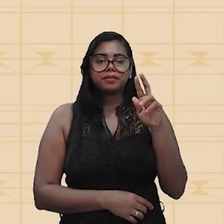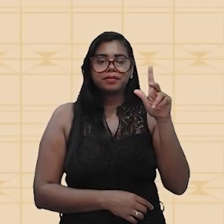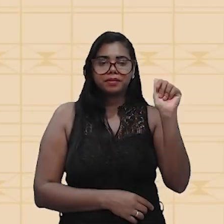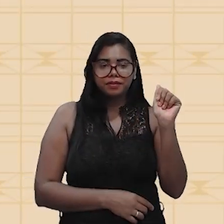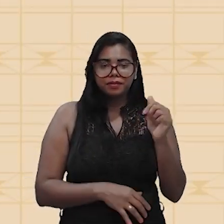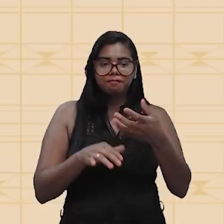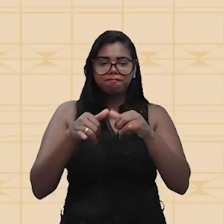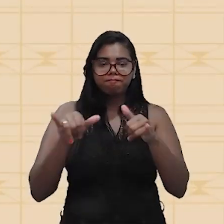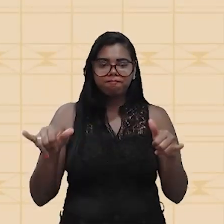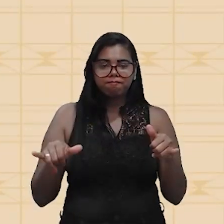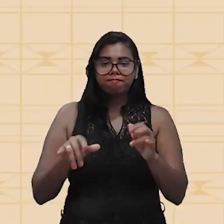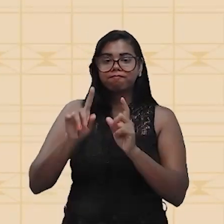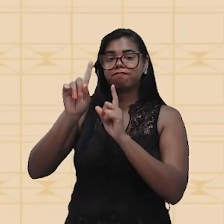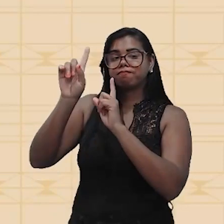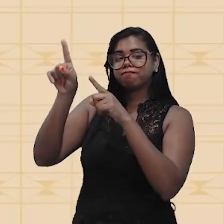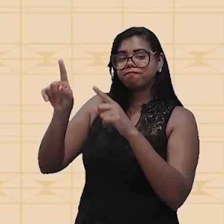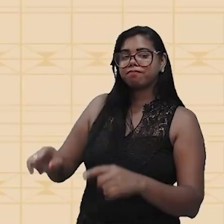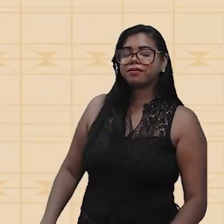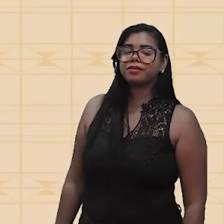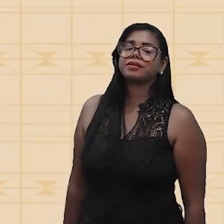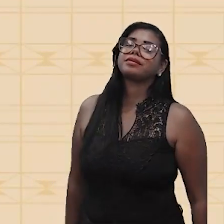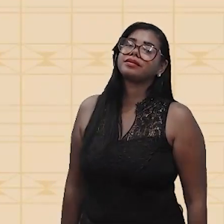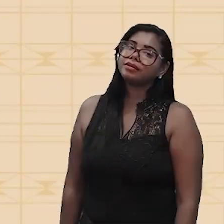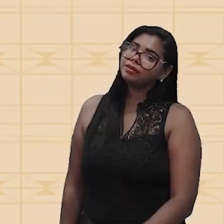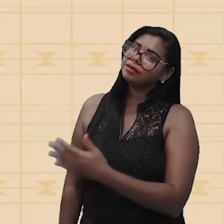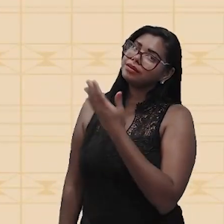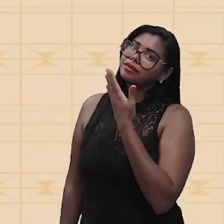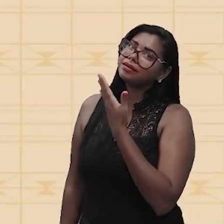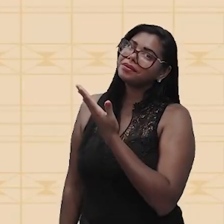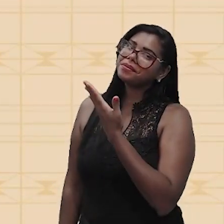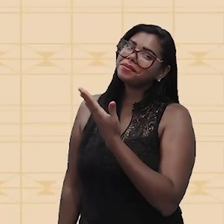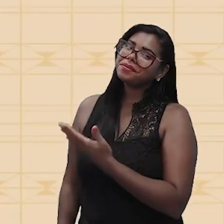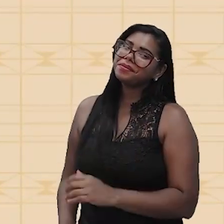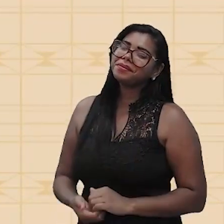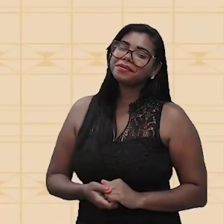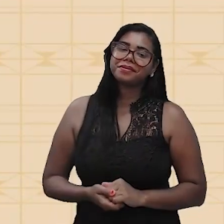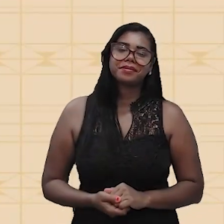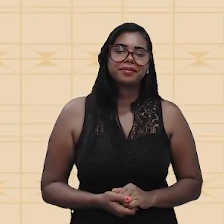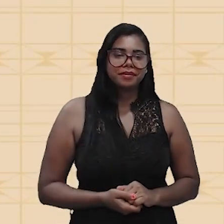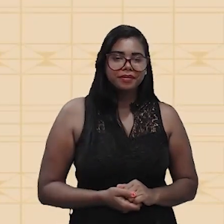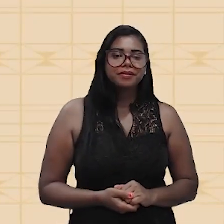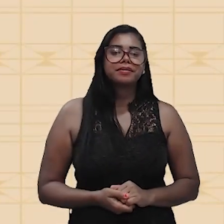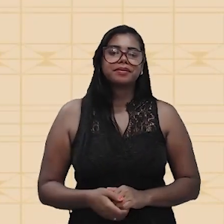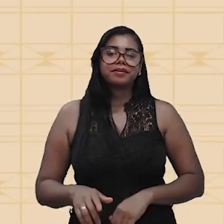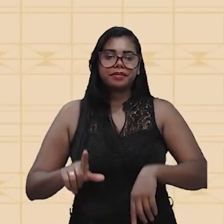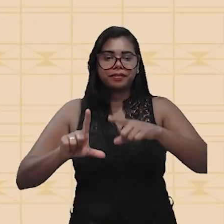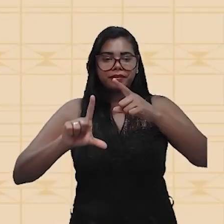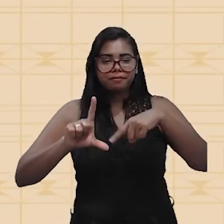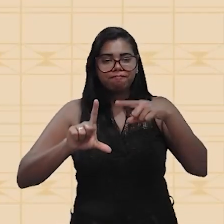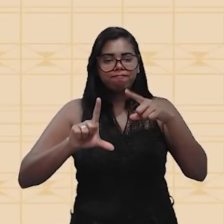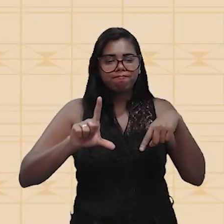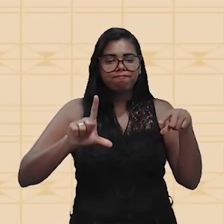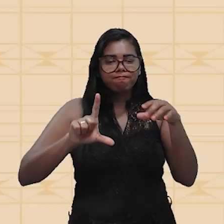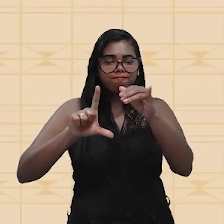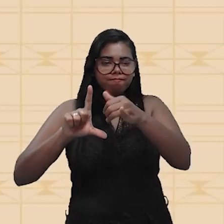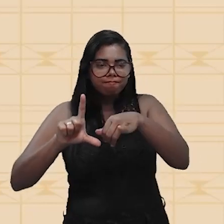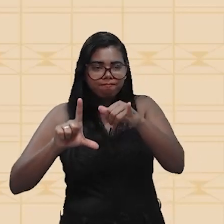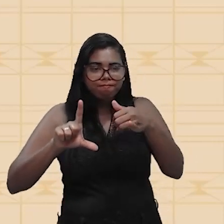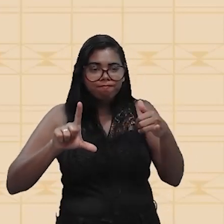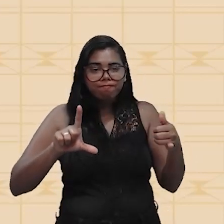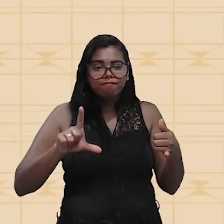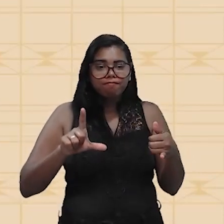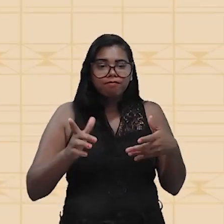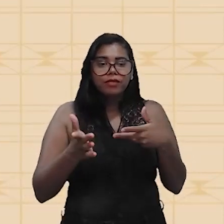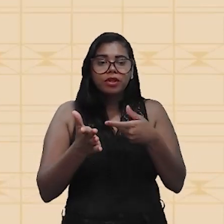essa imagem que vocês estão vendo agora, ela simboliza a corrente alternada, que é aquela corrente que a gente tem quando ligamos